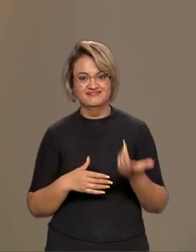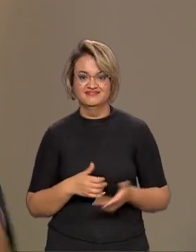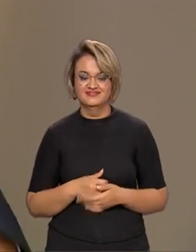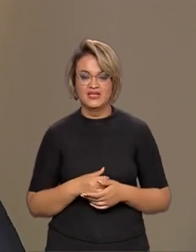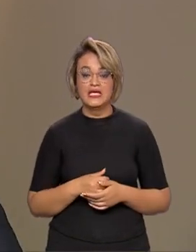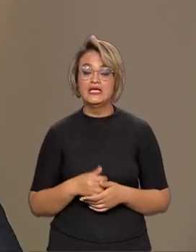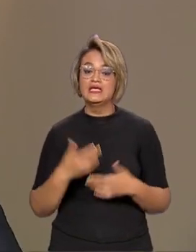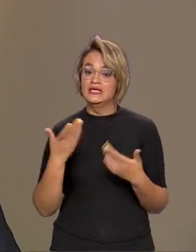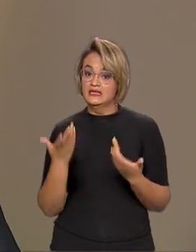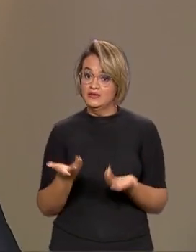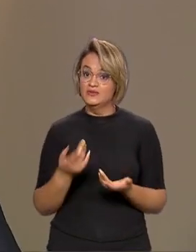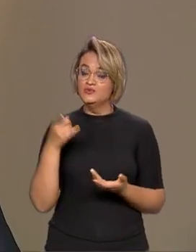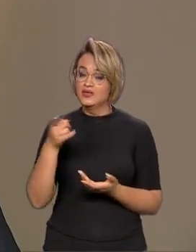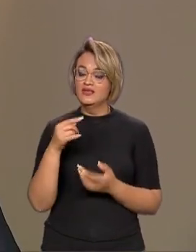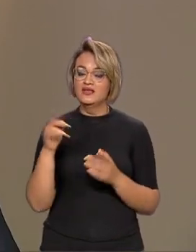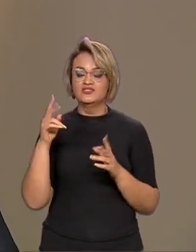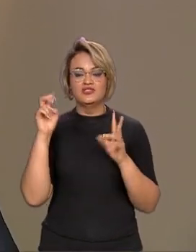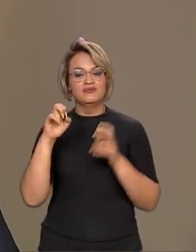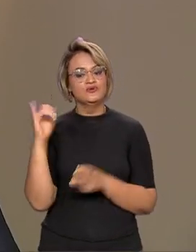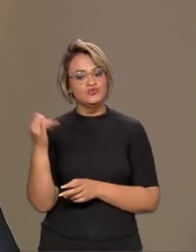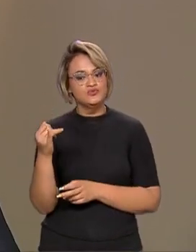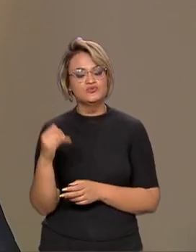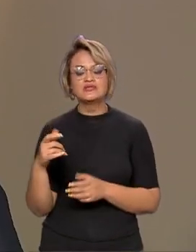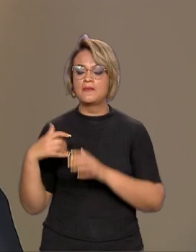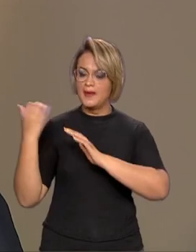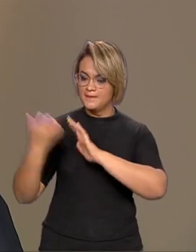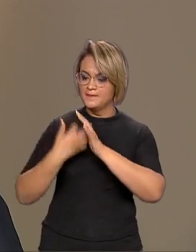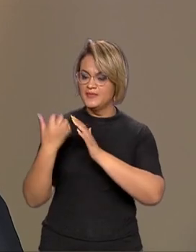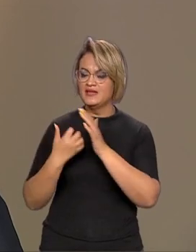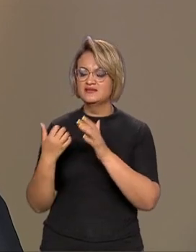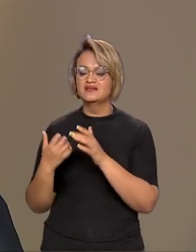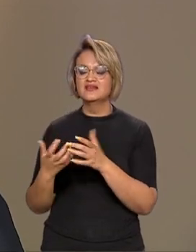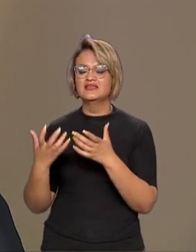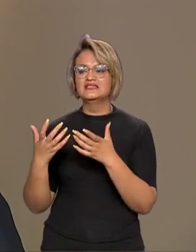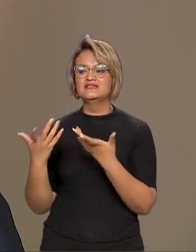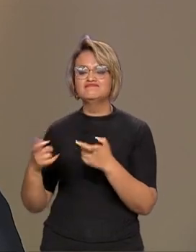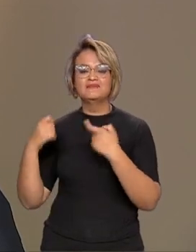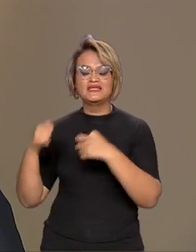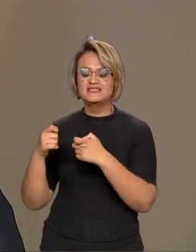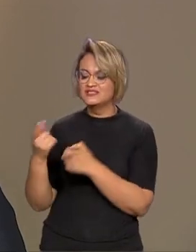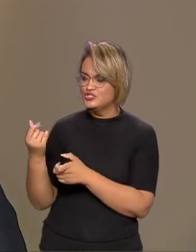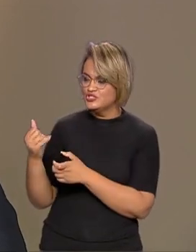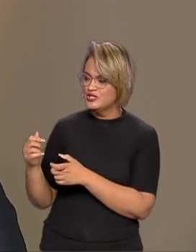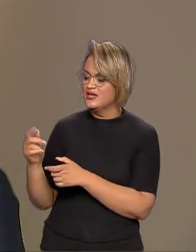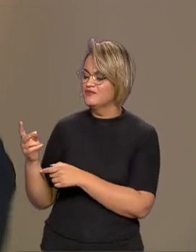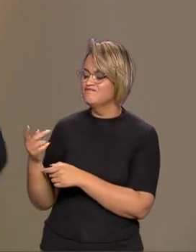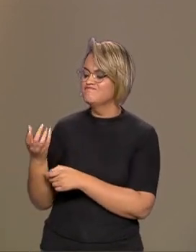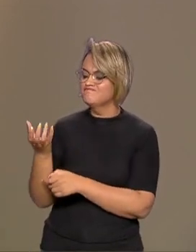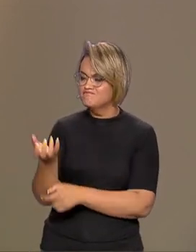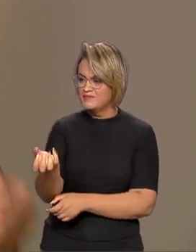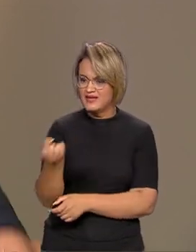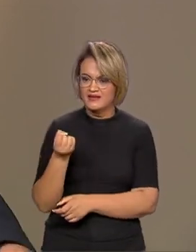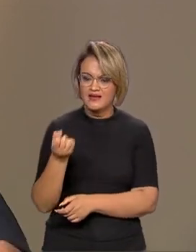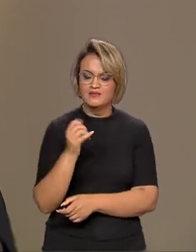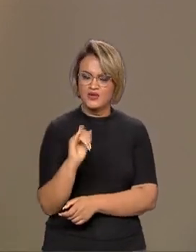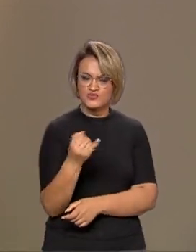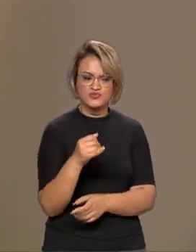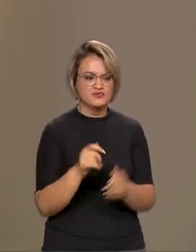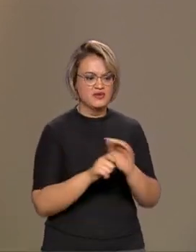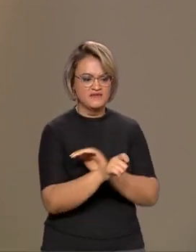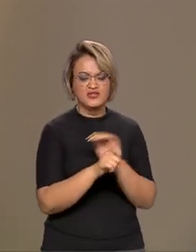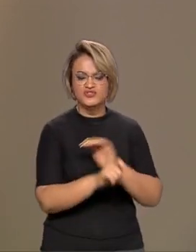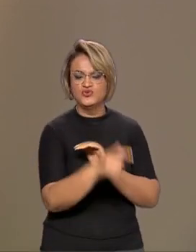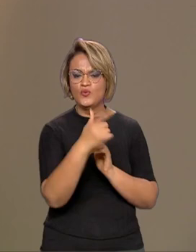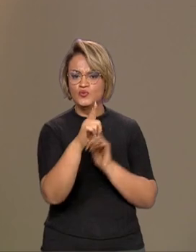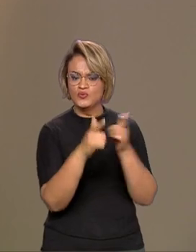em relação aos juros. Uma empresa que tenha que tomar recurso para capital de giro, para novos investimentos, quanto